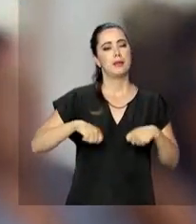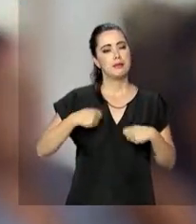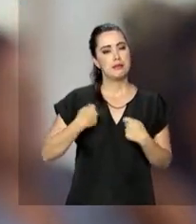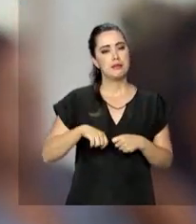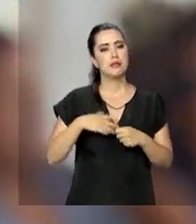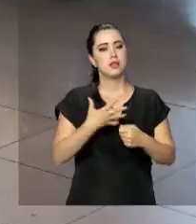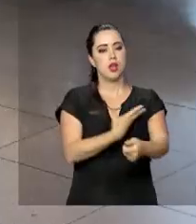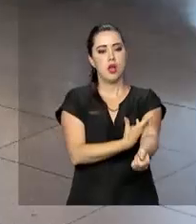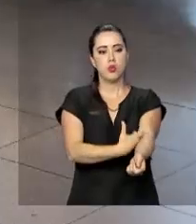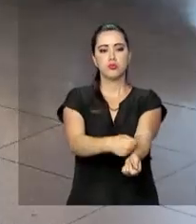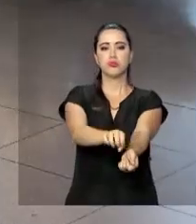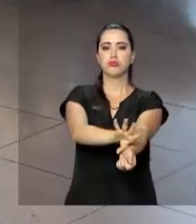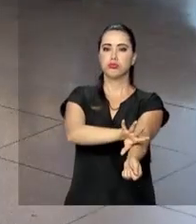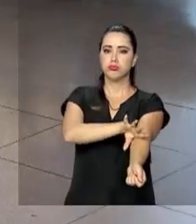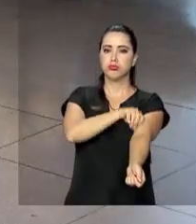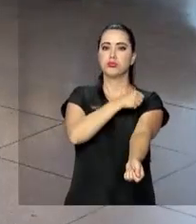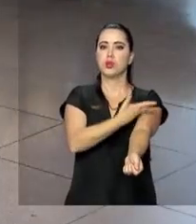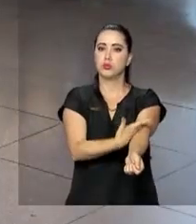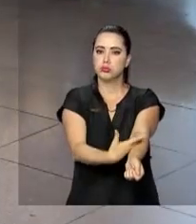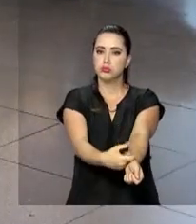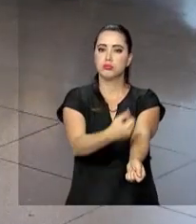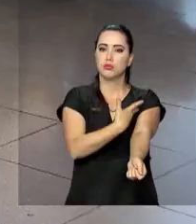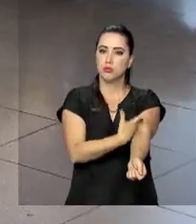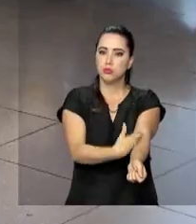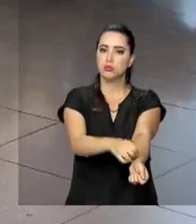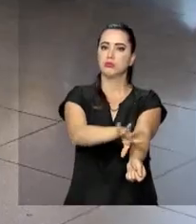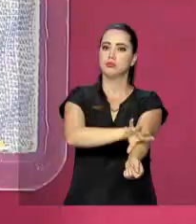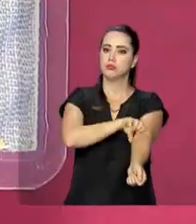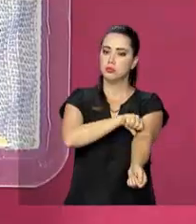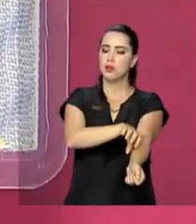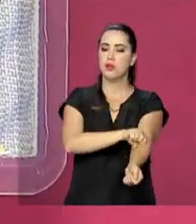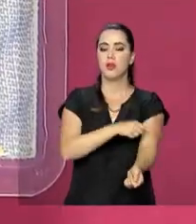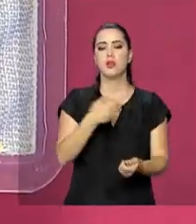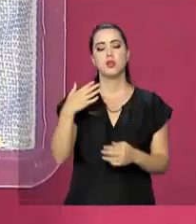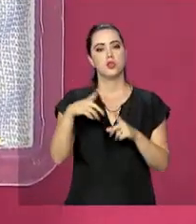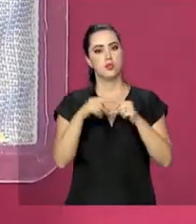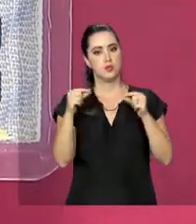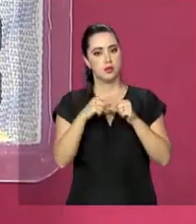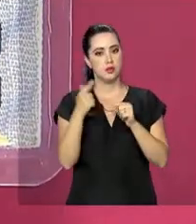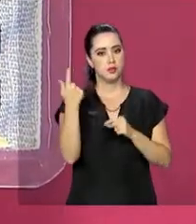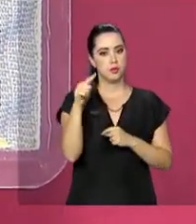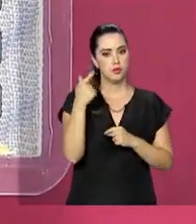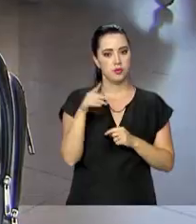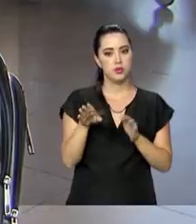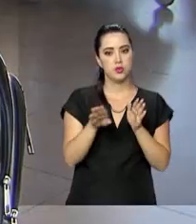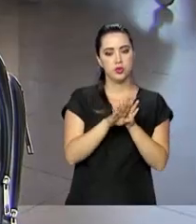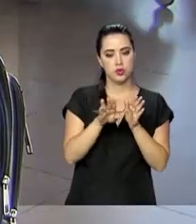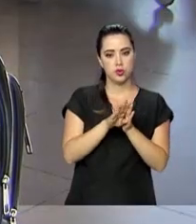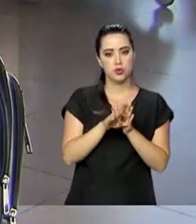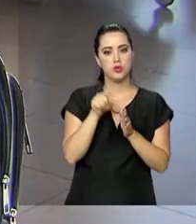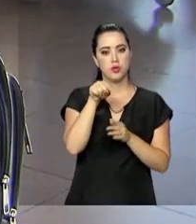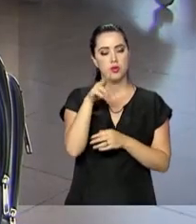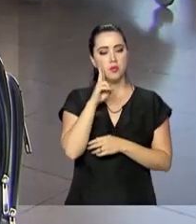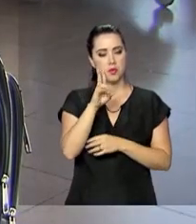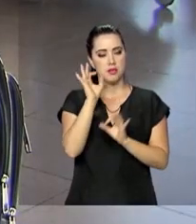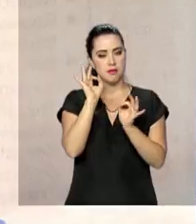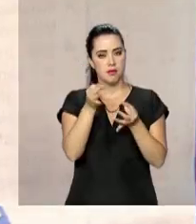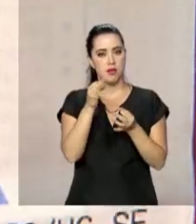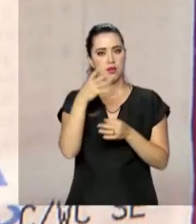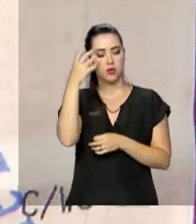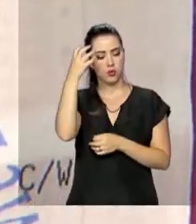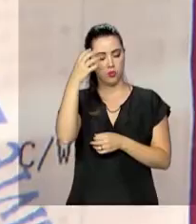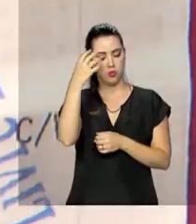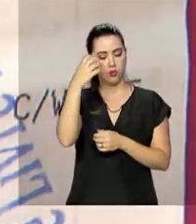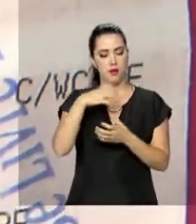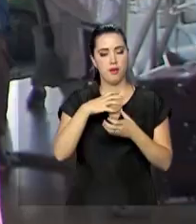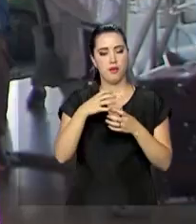por semana. O aposentado decidiu viajar de Brasília para Goiás para visitar a mãe. E chegou cedo para garantir a passagem de ônibus